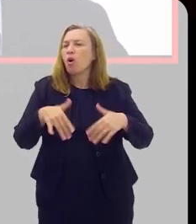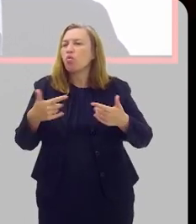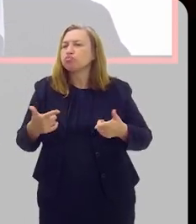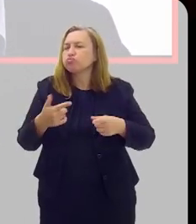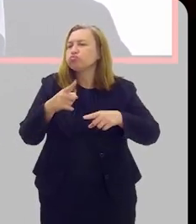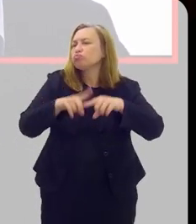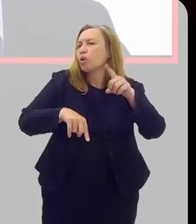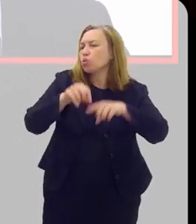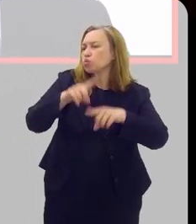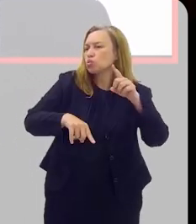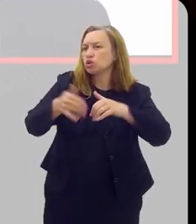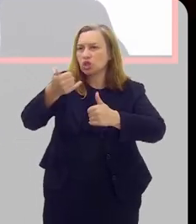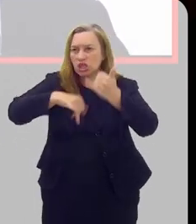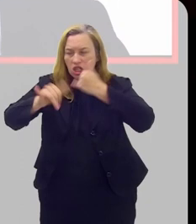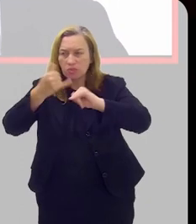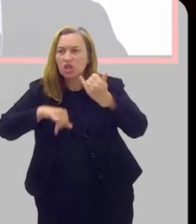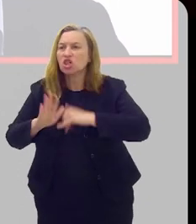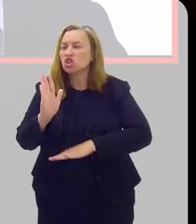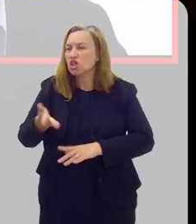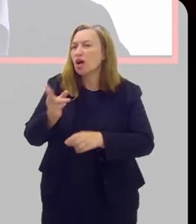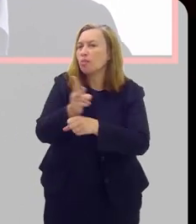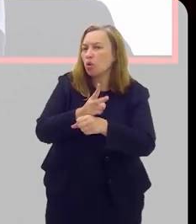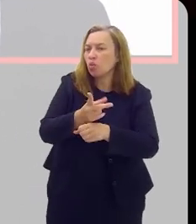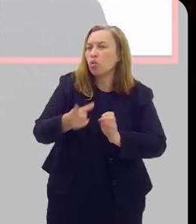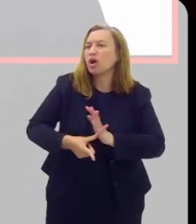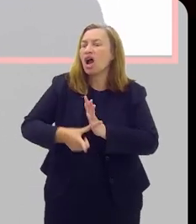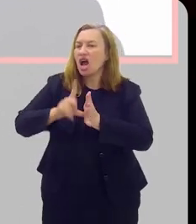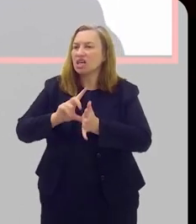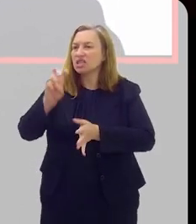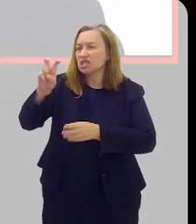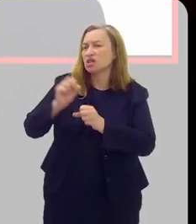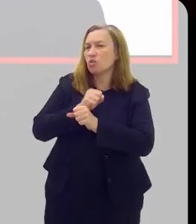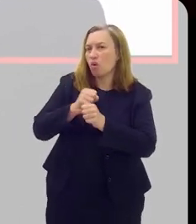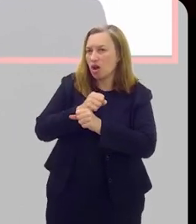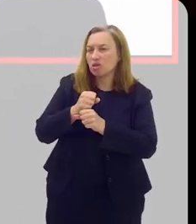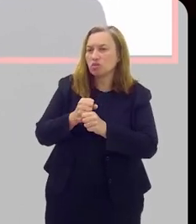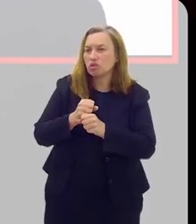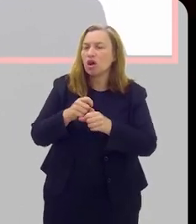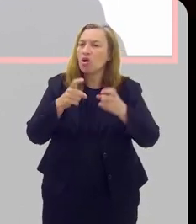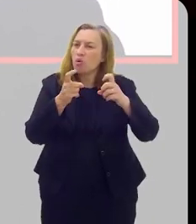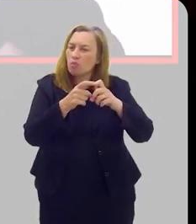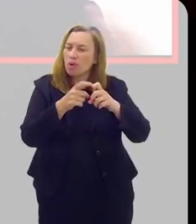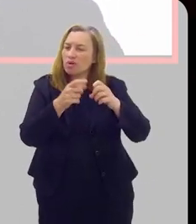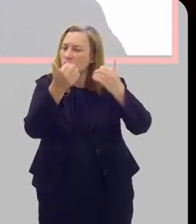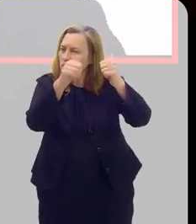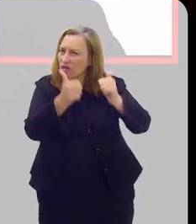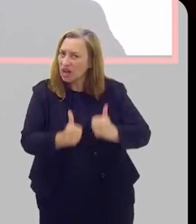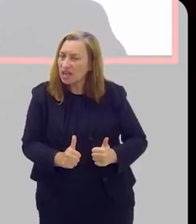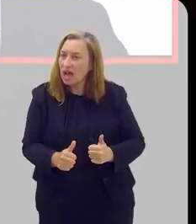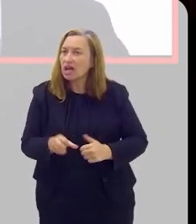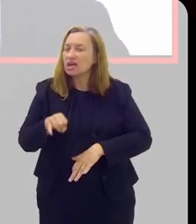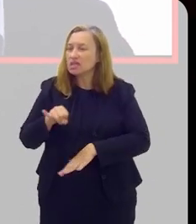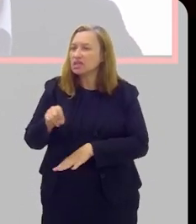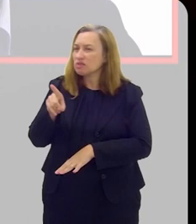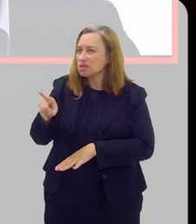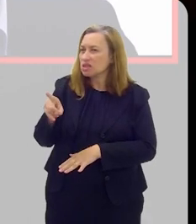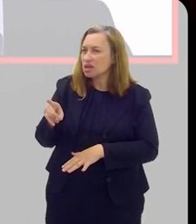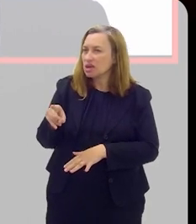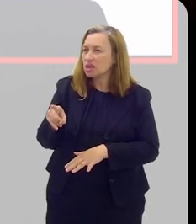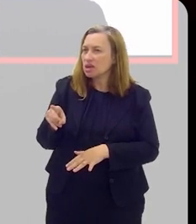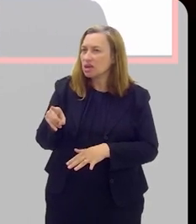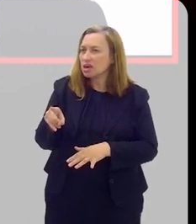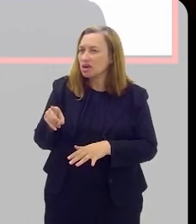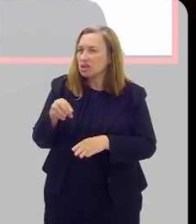produto, alguma substância química, já procure antes também, cinco anos antes o seu urologista para que ele possa avaliar se no seu caso